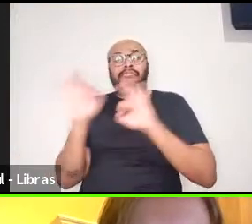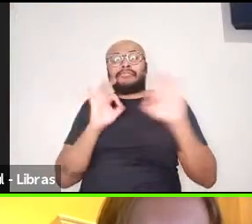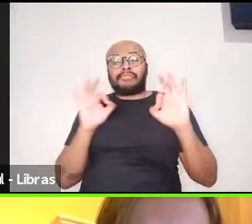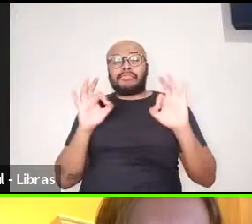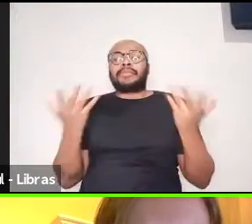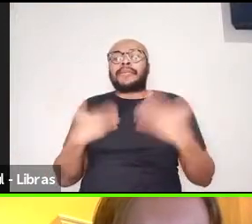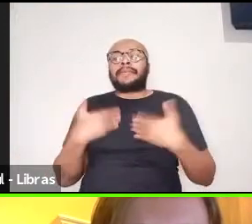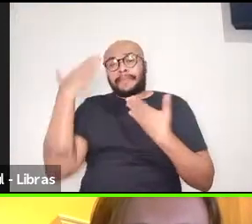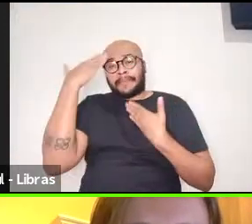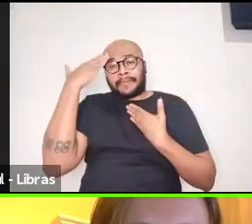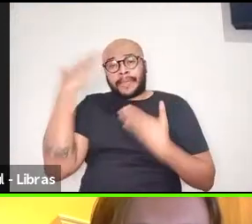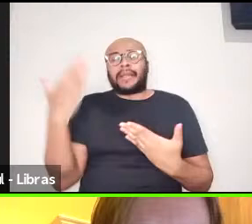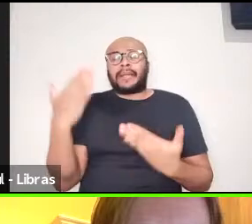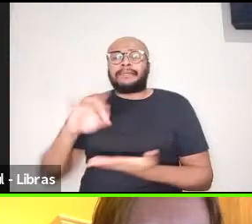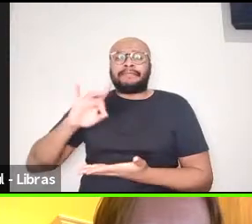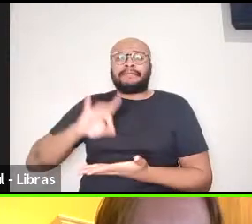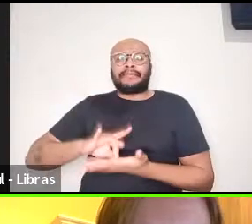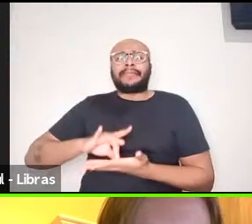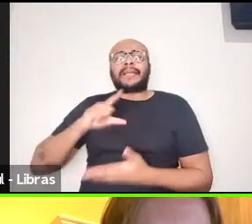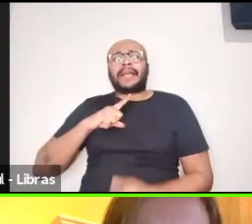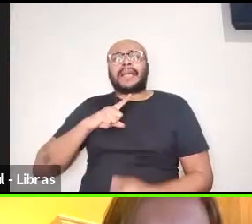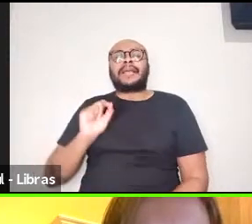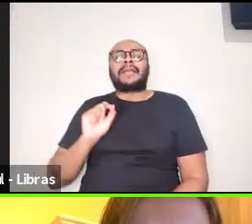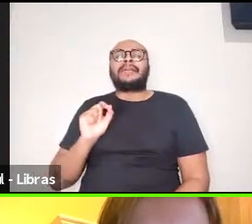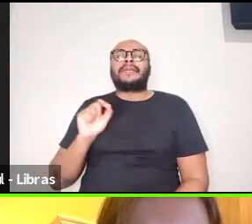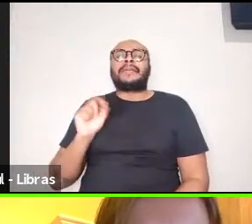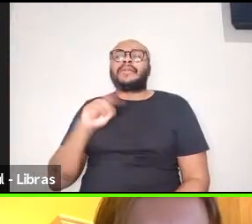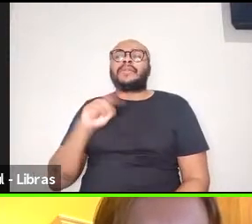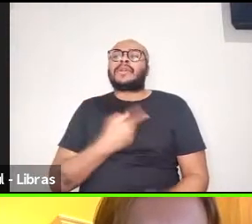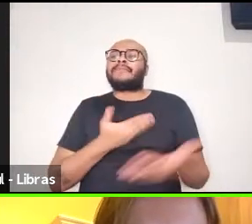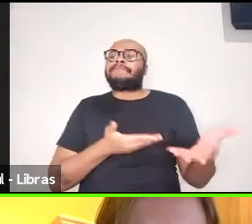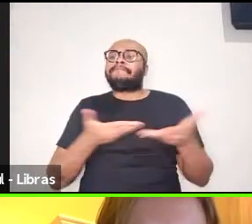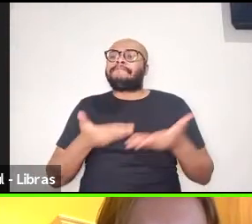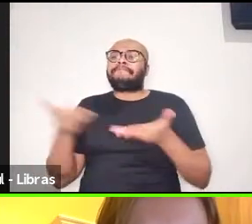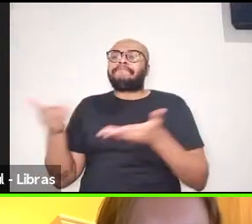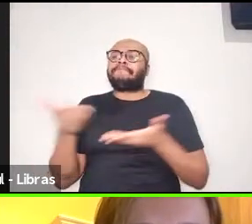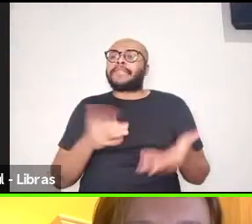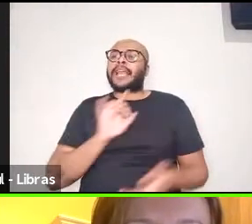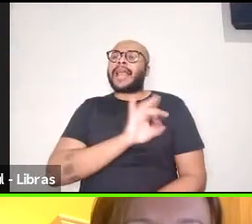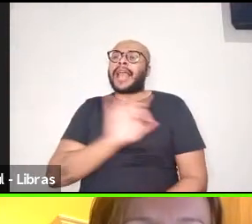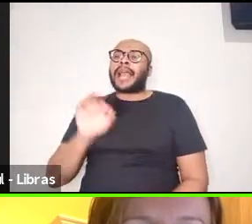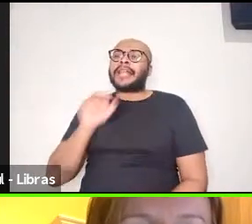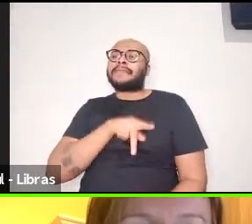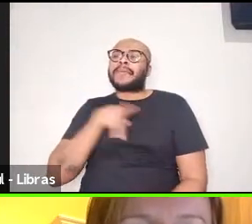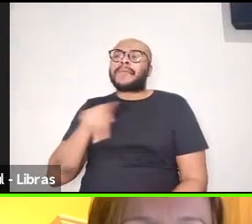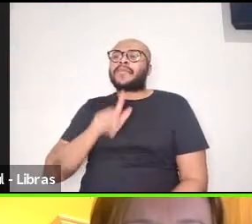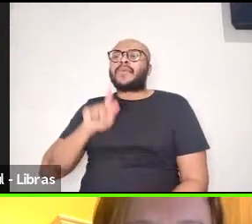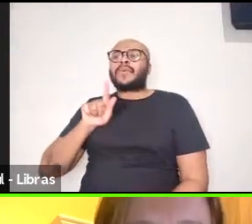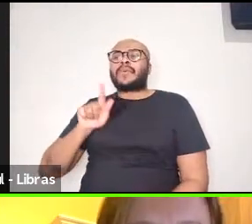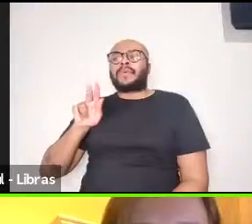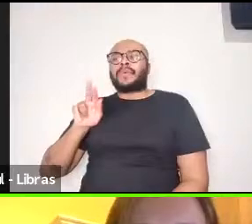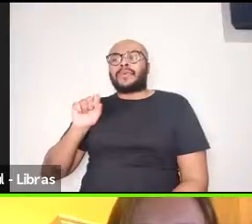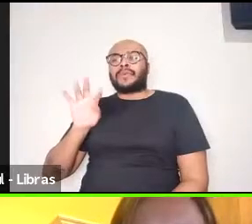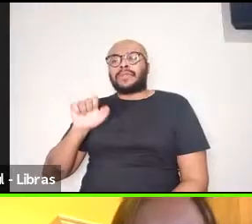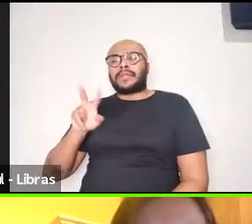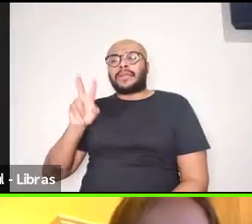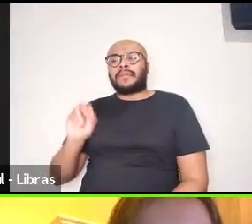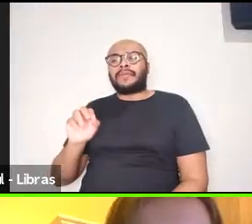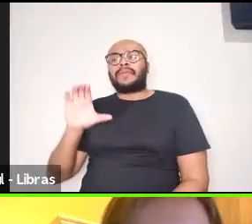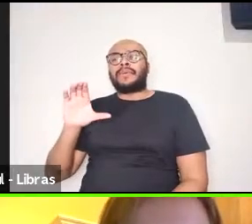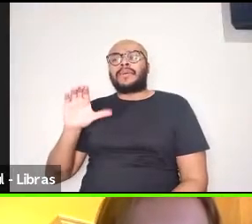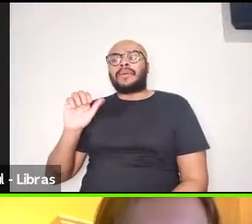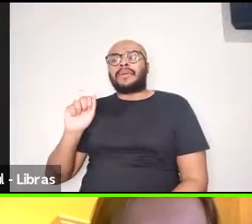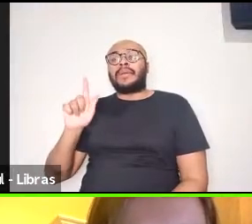agradecer imensamente aos nossos convidados de hoje, professor Gustavo, professor Gandin, é,